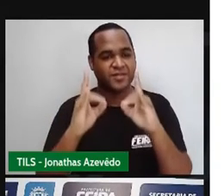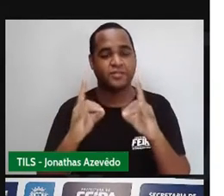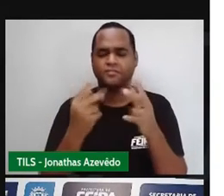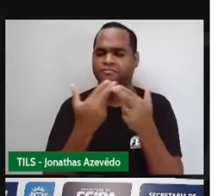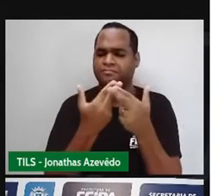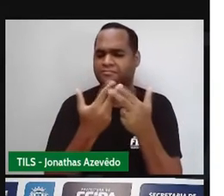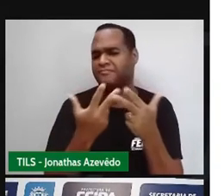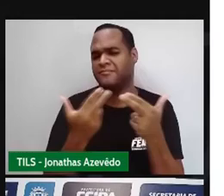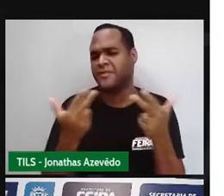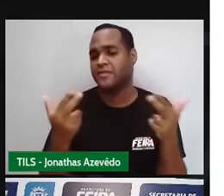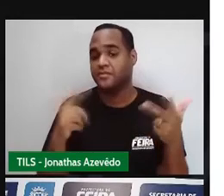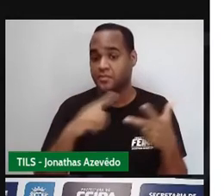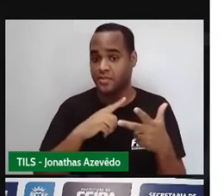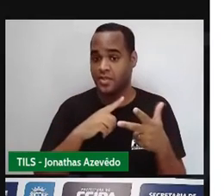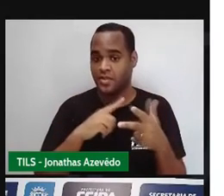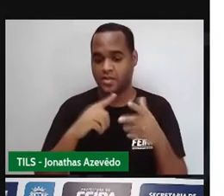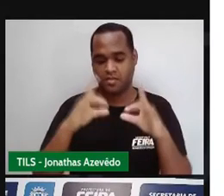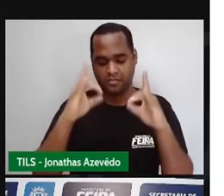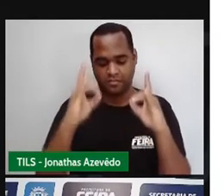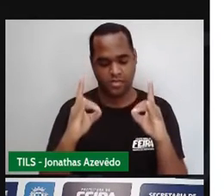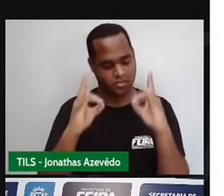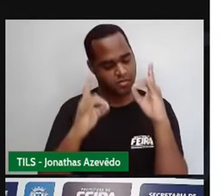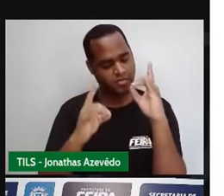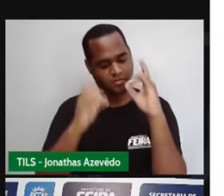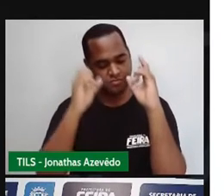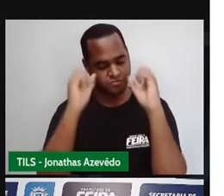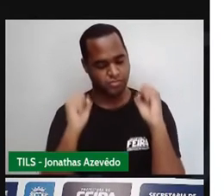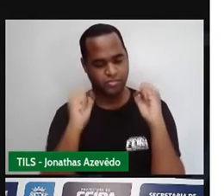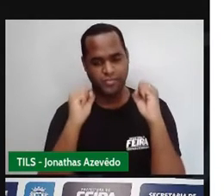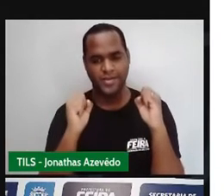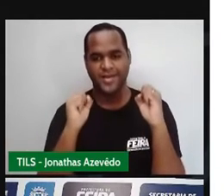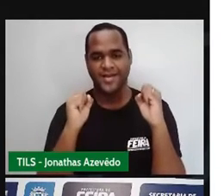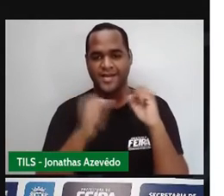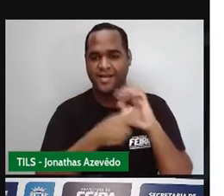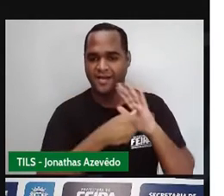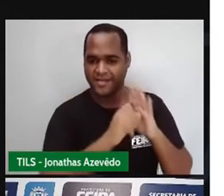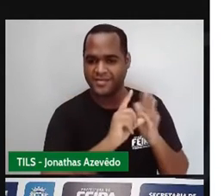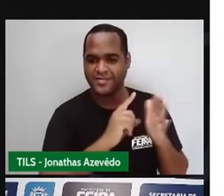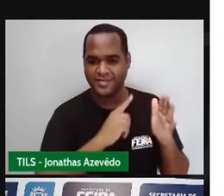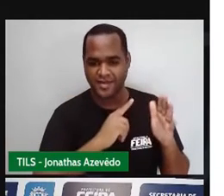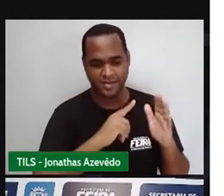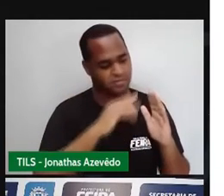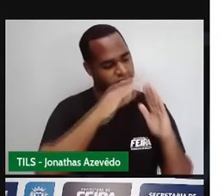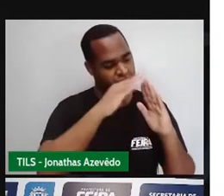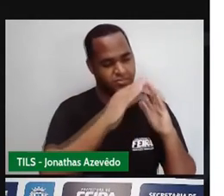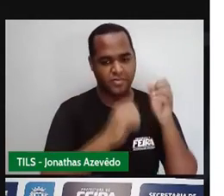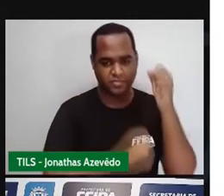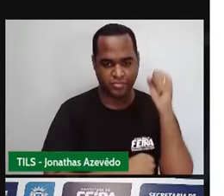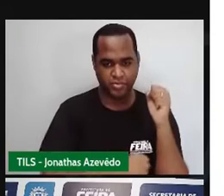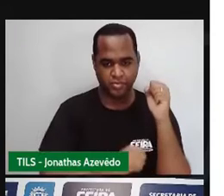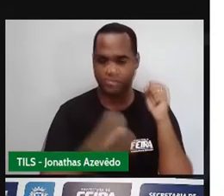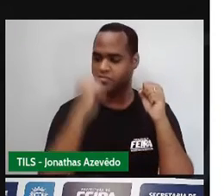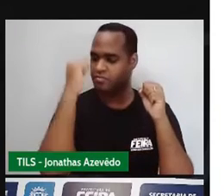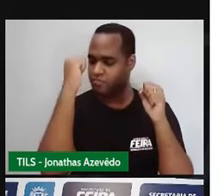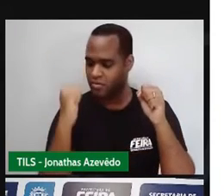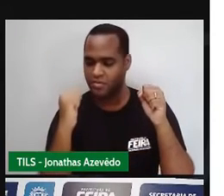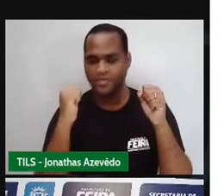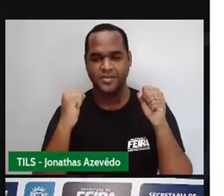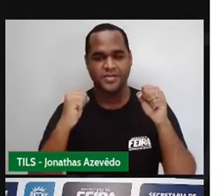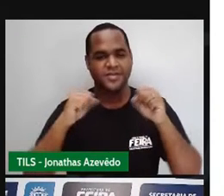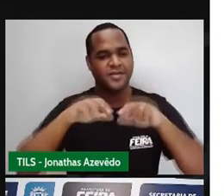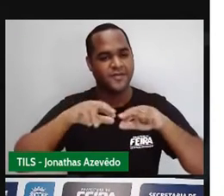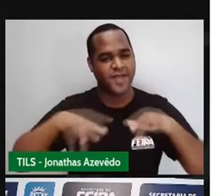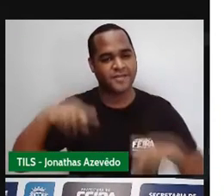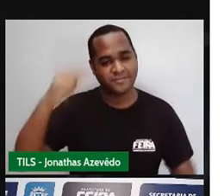de estruturas pré-montadas. É muito utilizado, né? A ideia